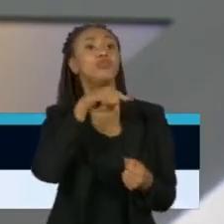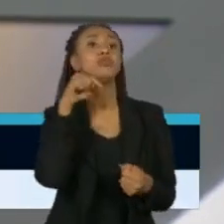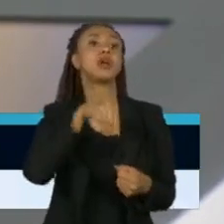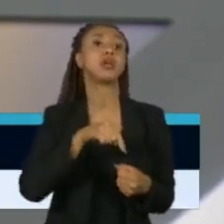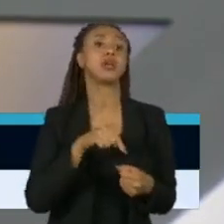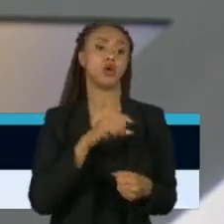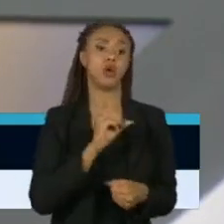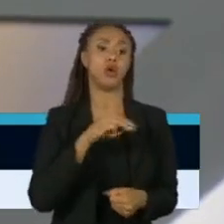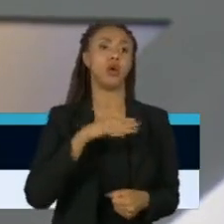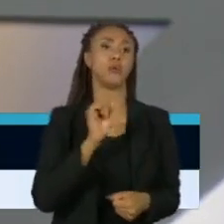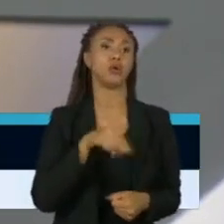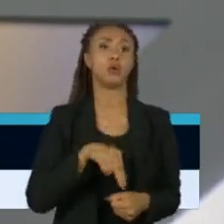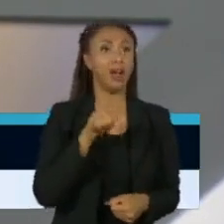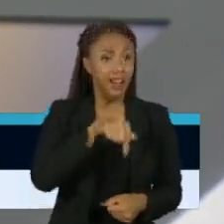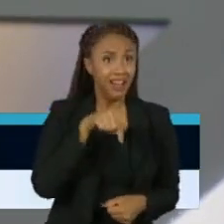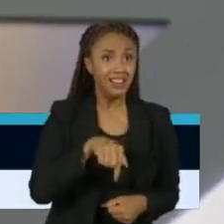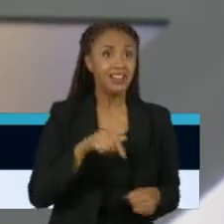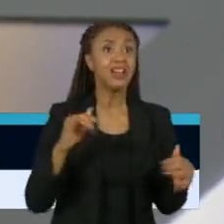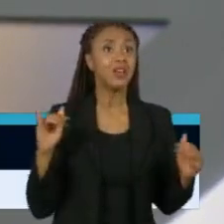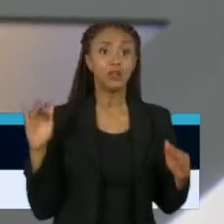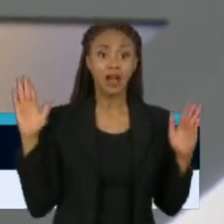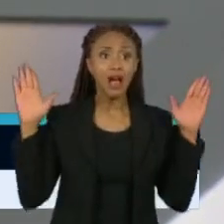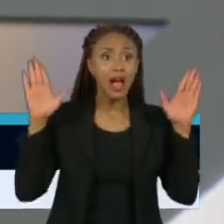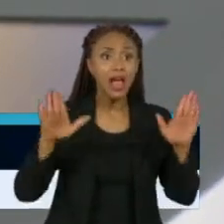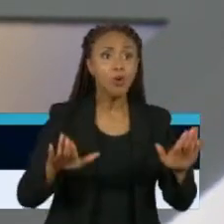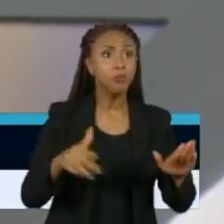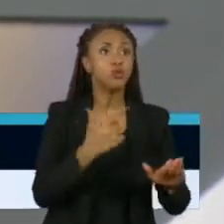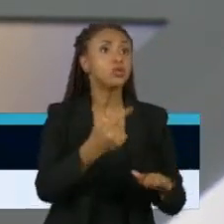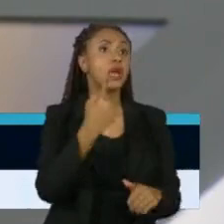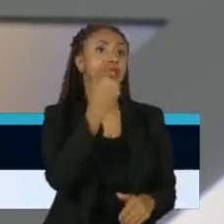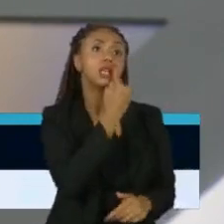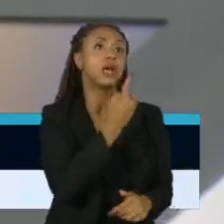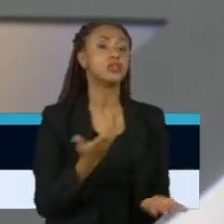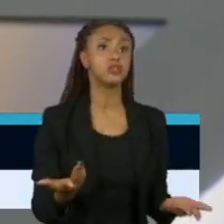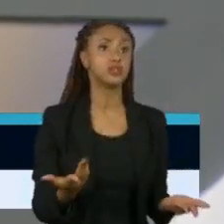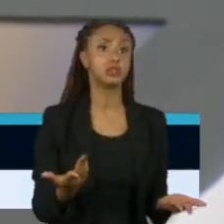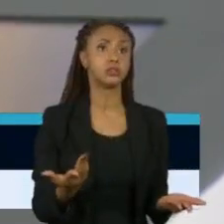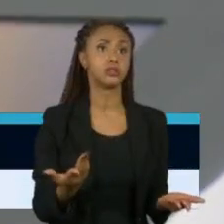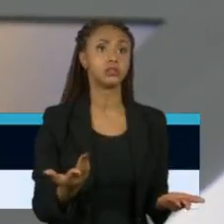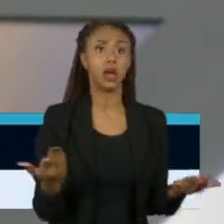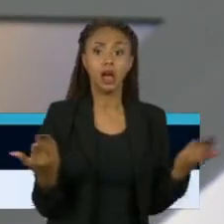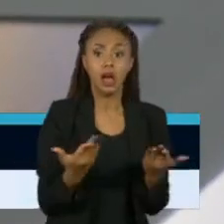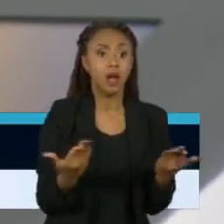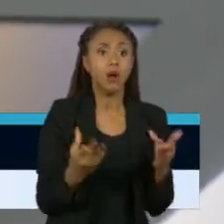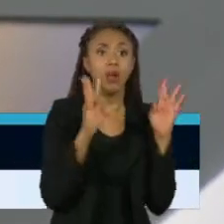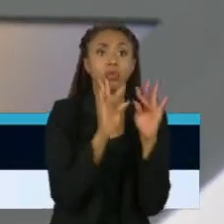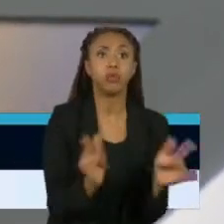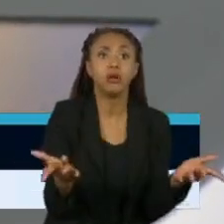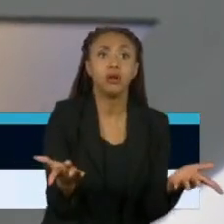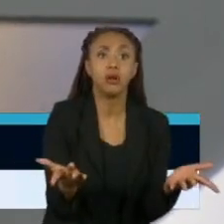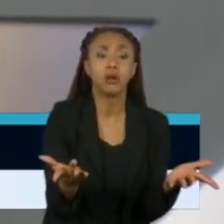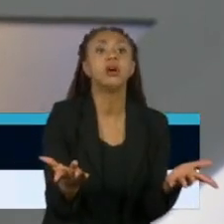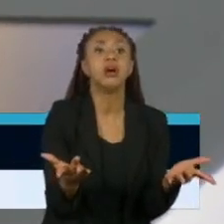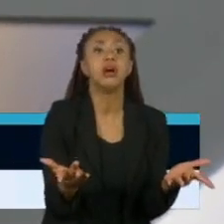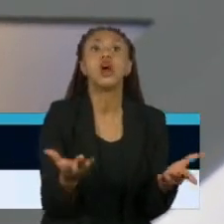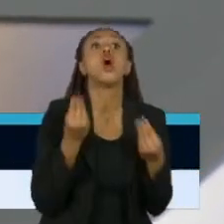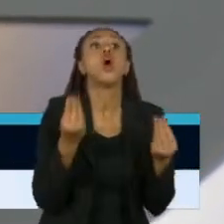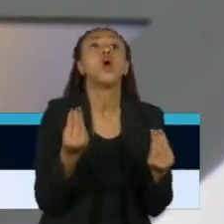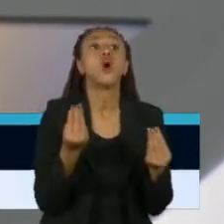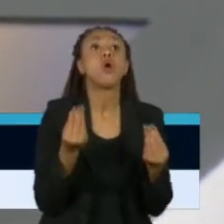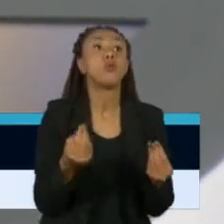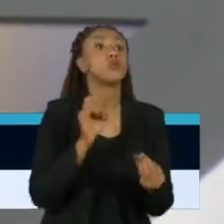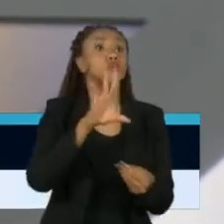Nós não testamos nem no aeroporto, quanto mais agora. Não temos testagem praticamente nenhuma. Só no nível de hospitais